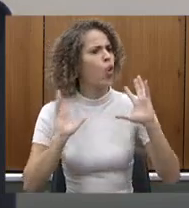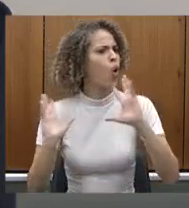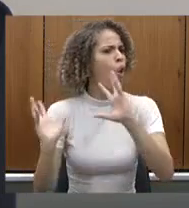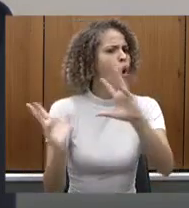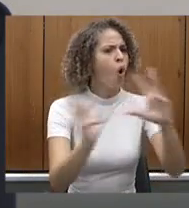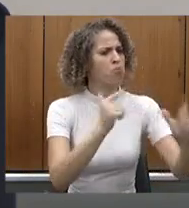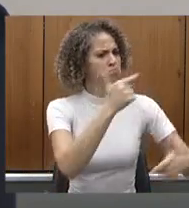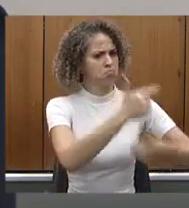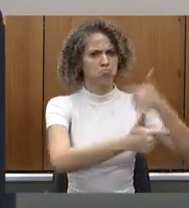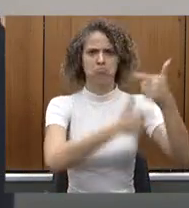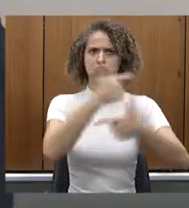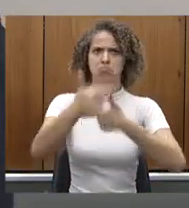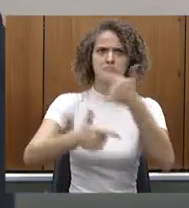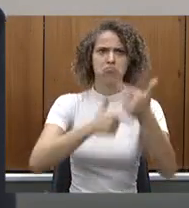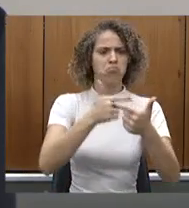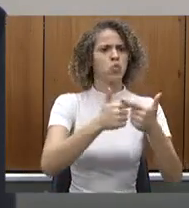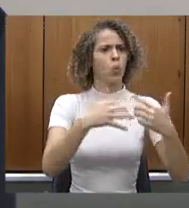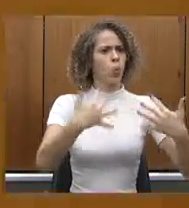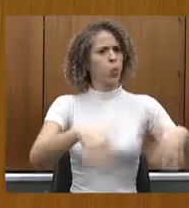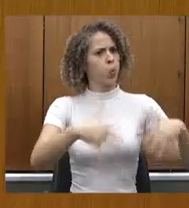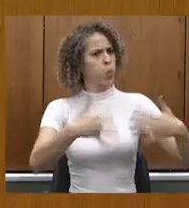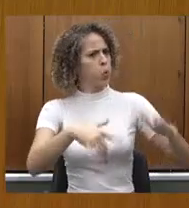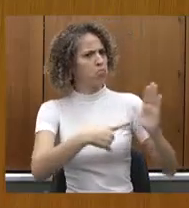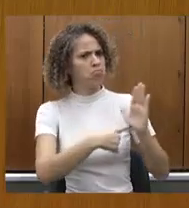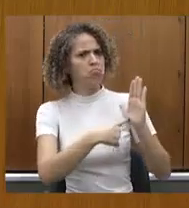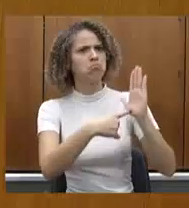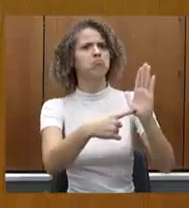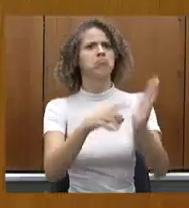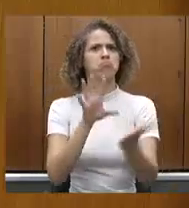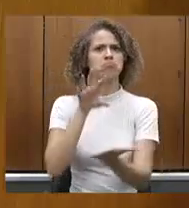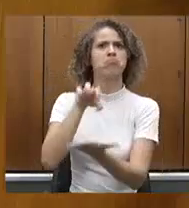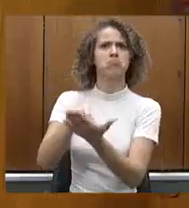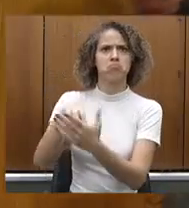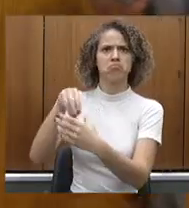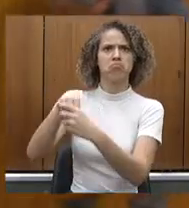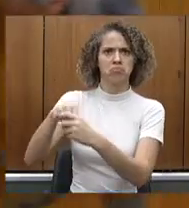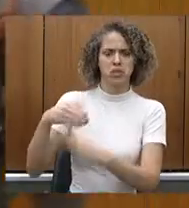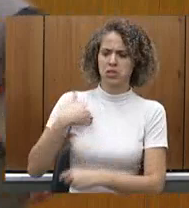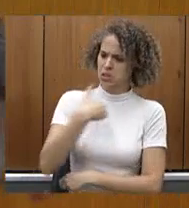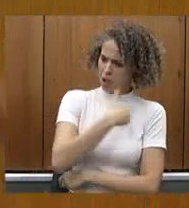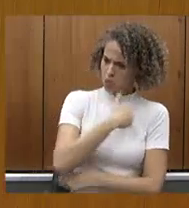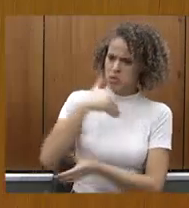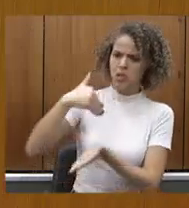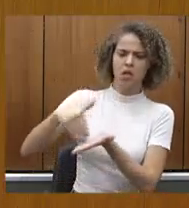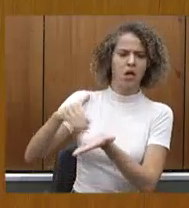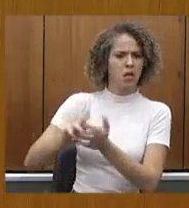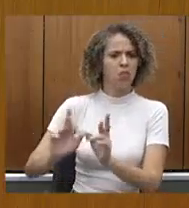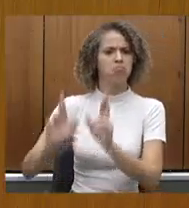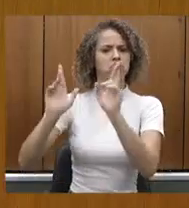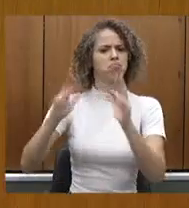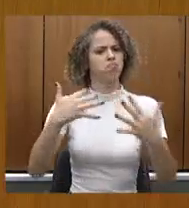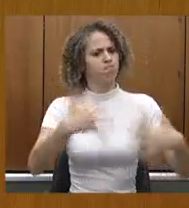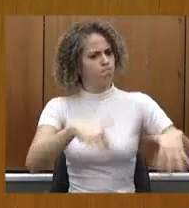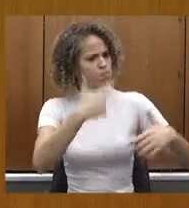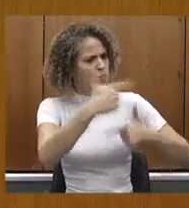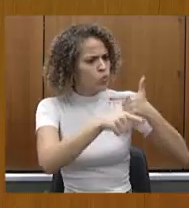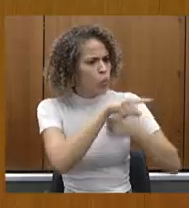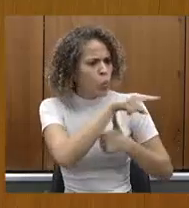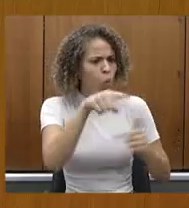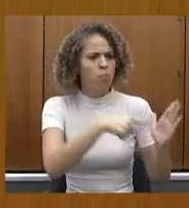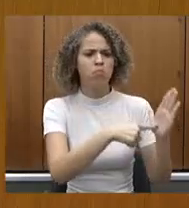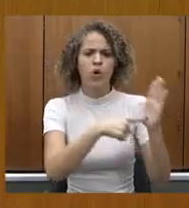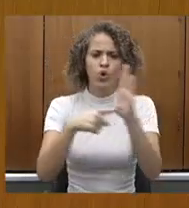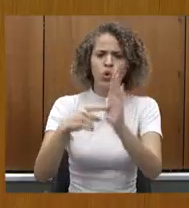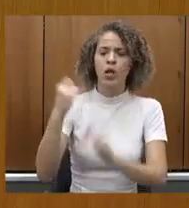Fábio, pelo brilhante trabalho que vem fazendo na Secretaria de Estado de Saúde e a importância que essa